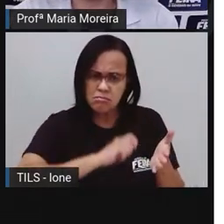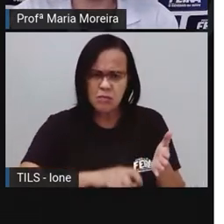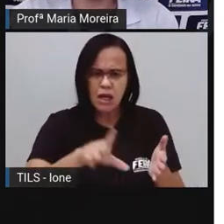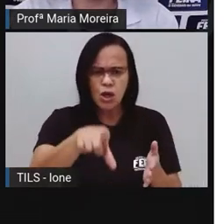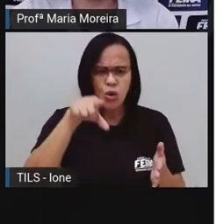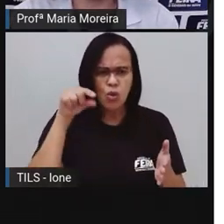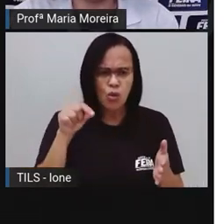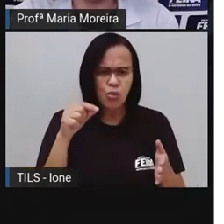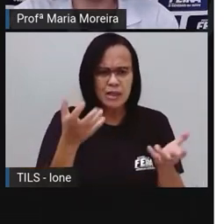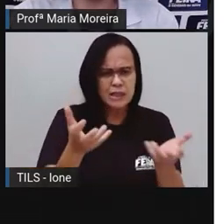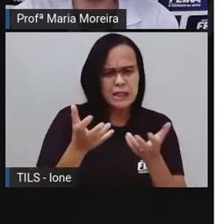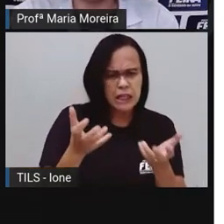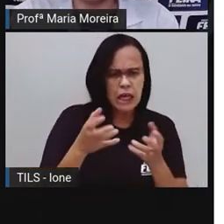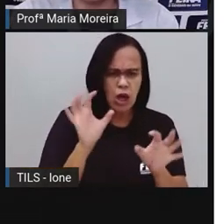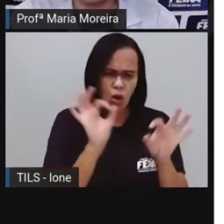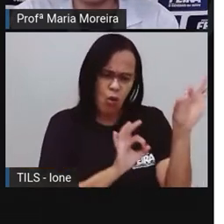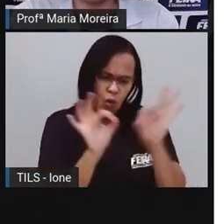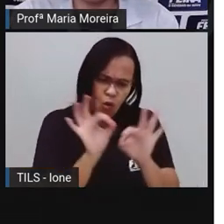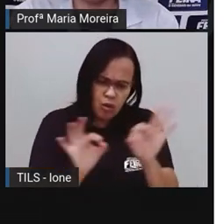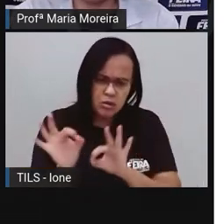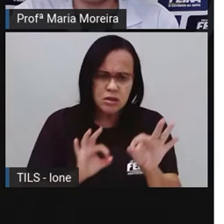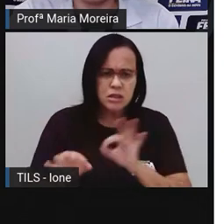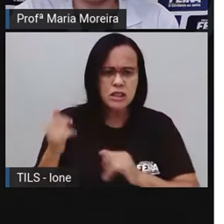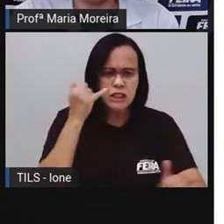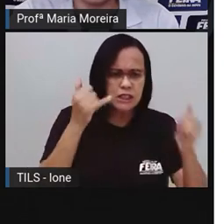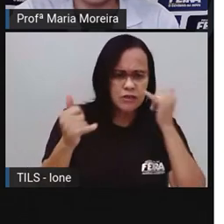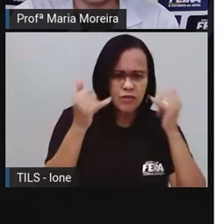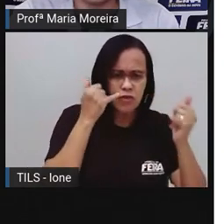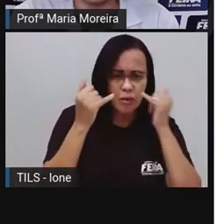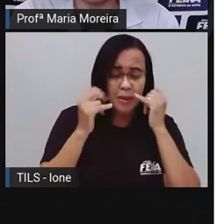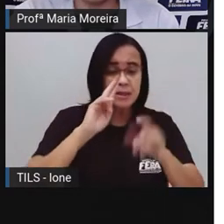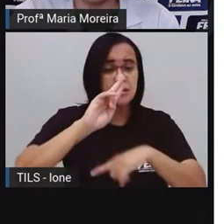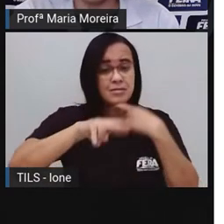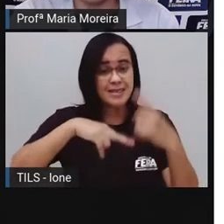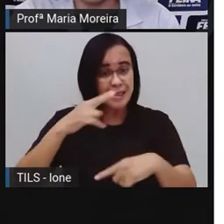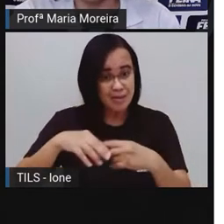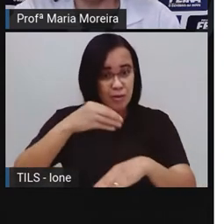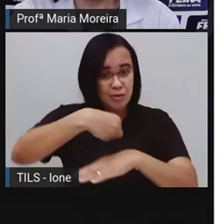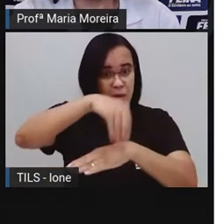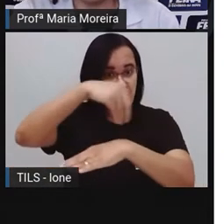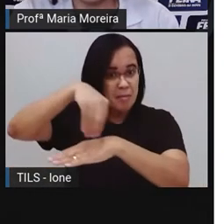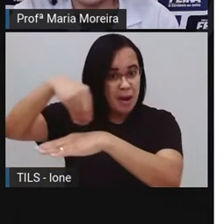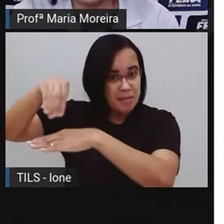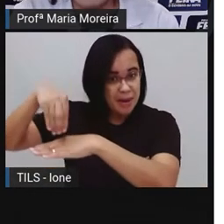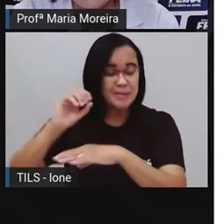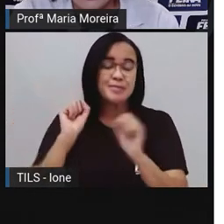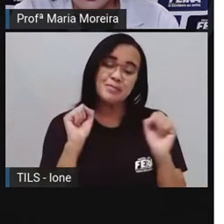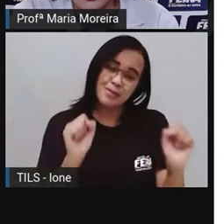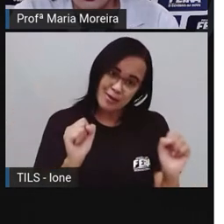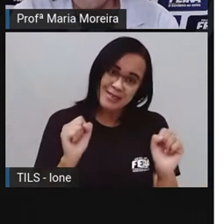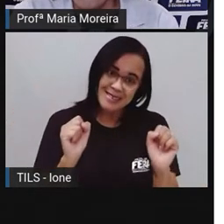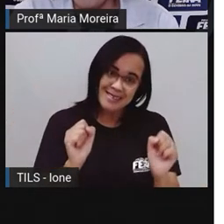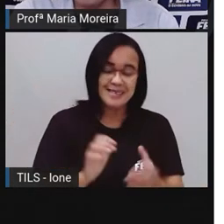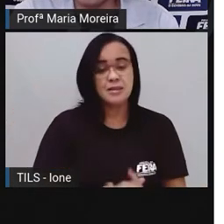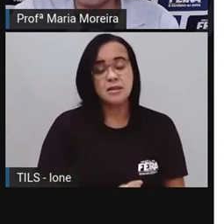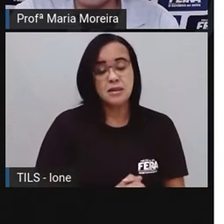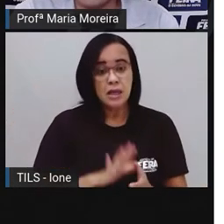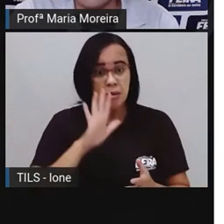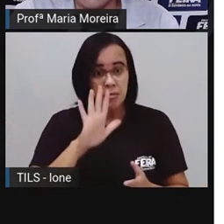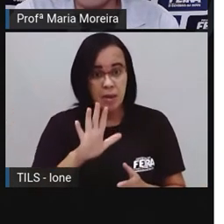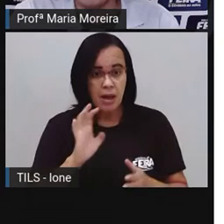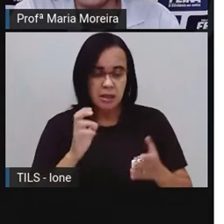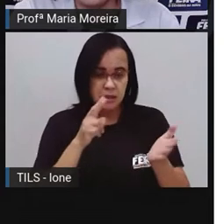escolher como ele deseja organizar as informações compartilhadas, né? Já a carta empresarial ou